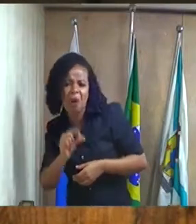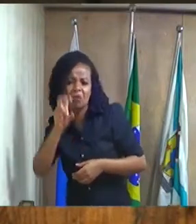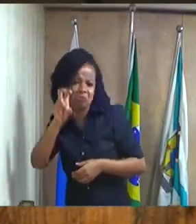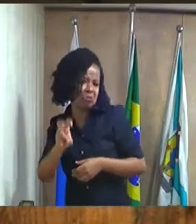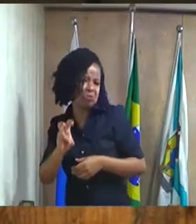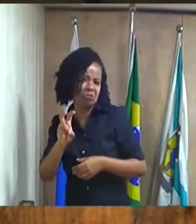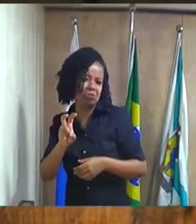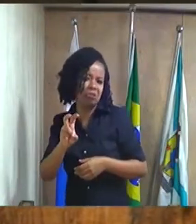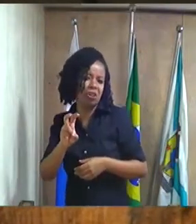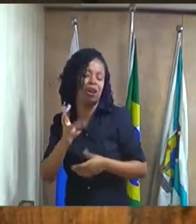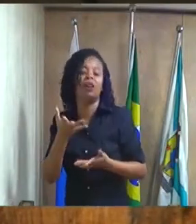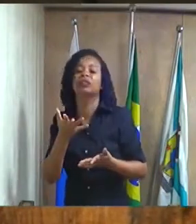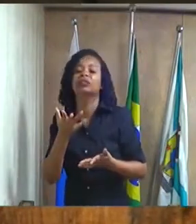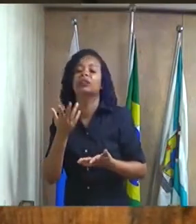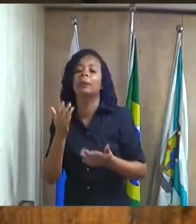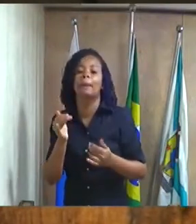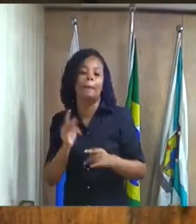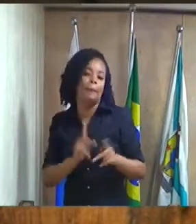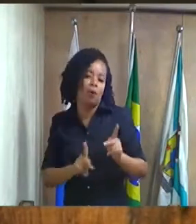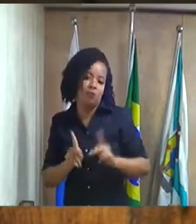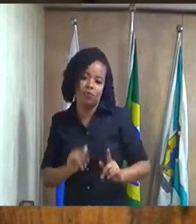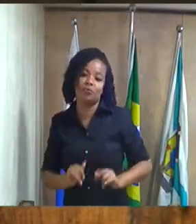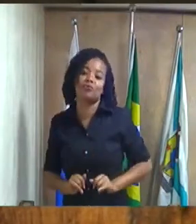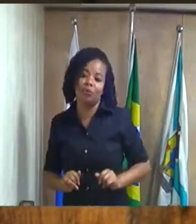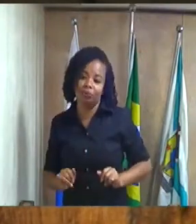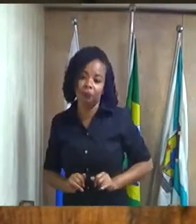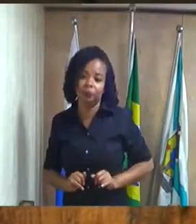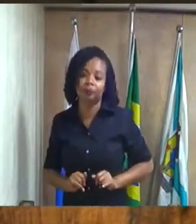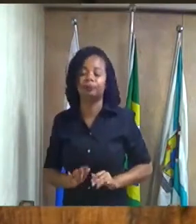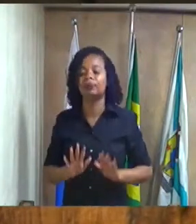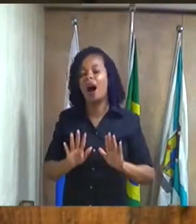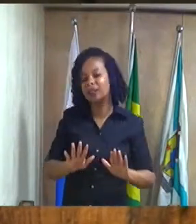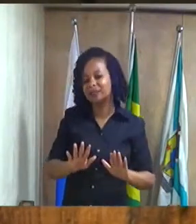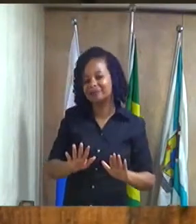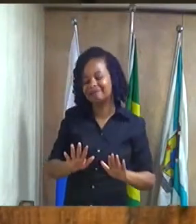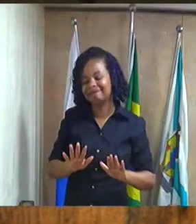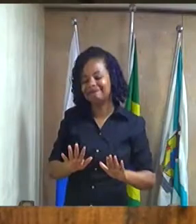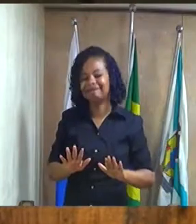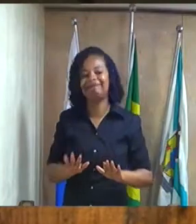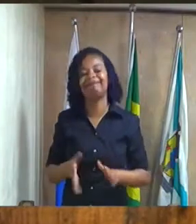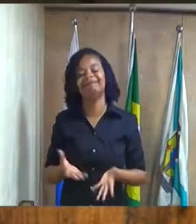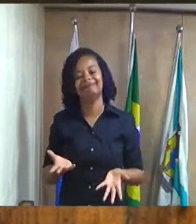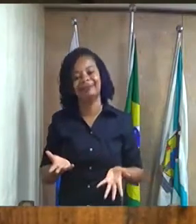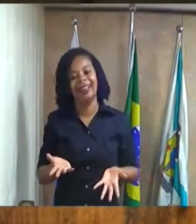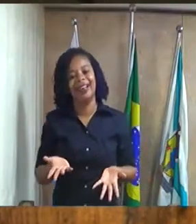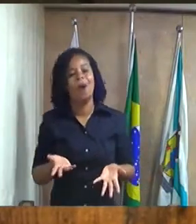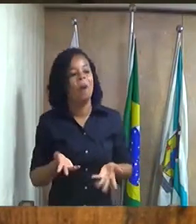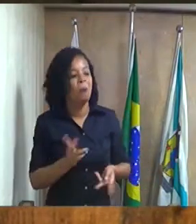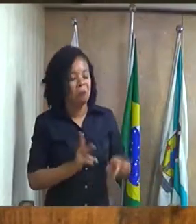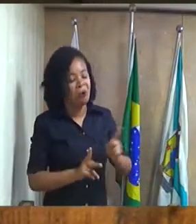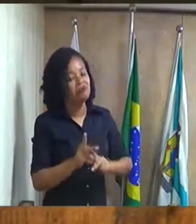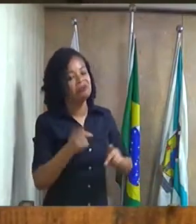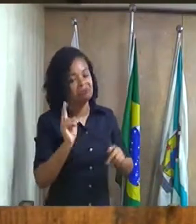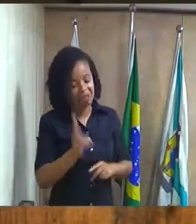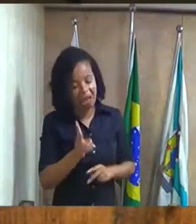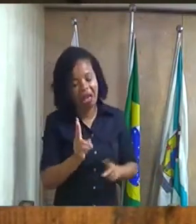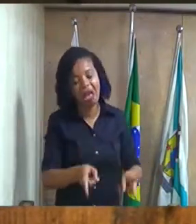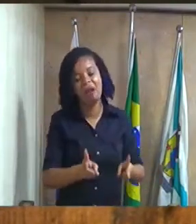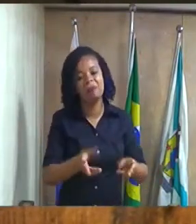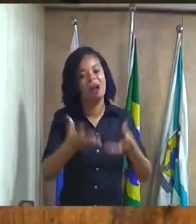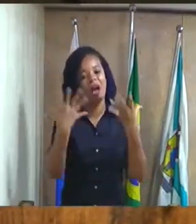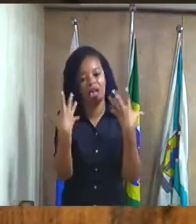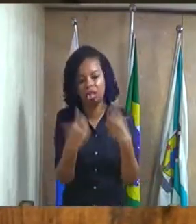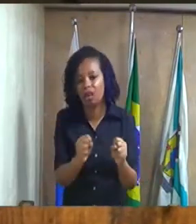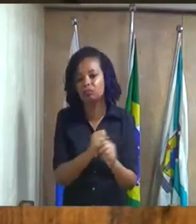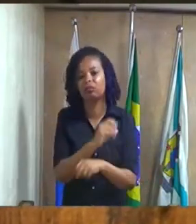sobra para a população mas na verdade é porque a população aceita tudo e aí cobra mal não